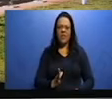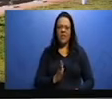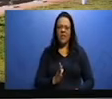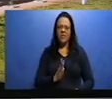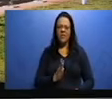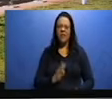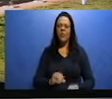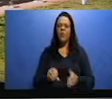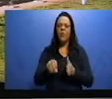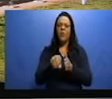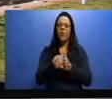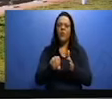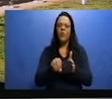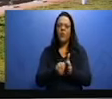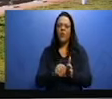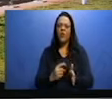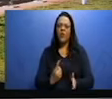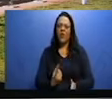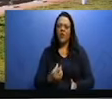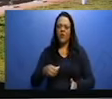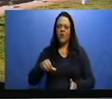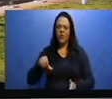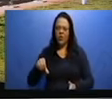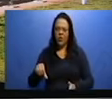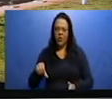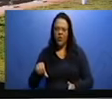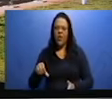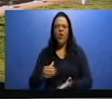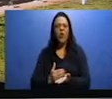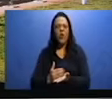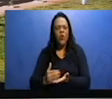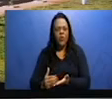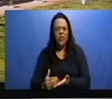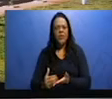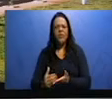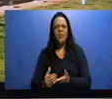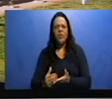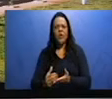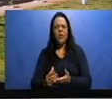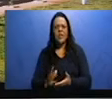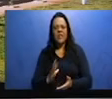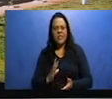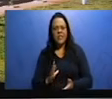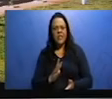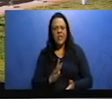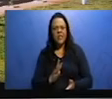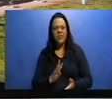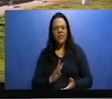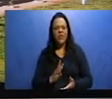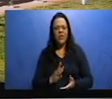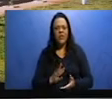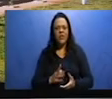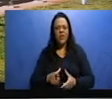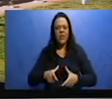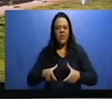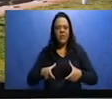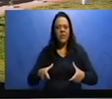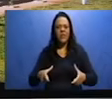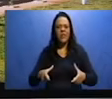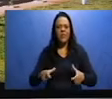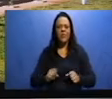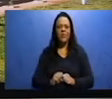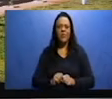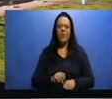tomar as formas parecidas com as de hoje. E cada cidade tem suas particularidades, cada